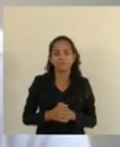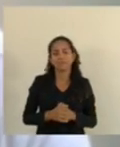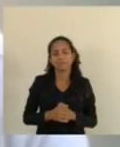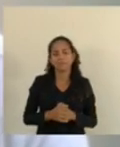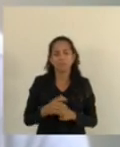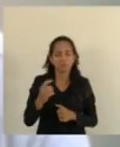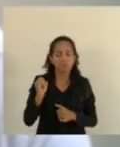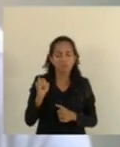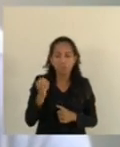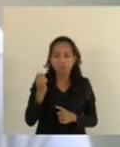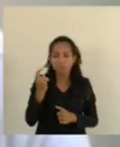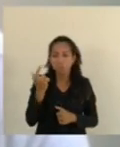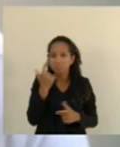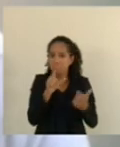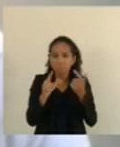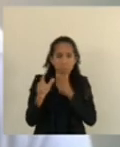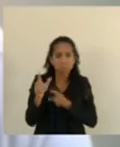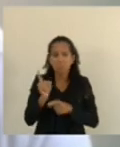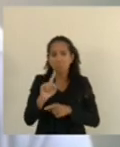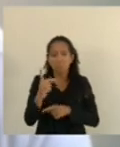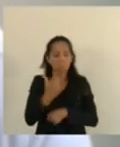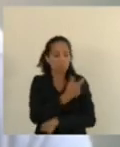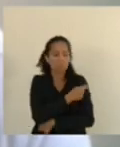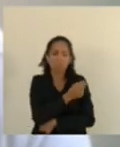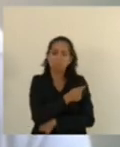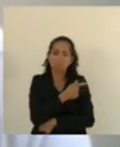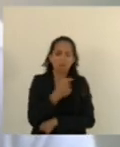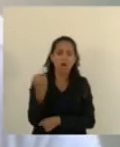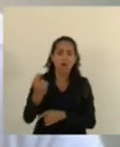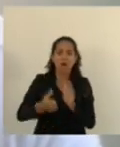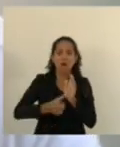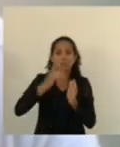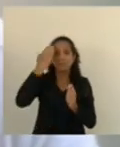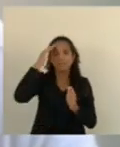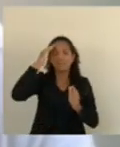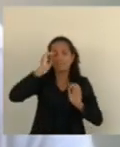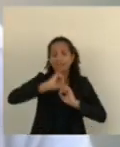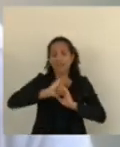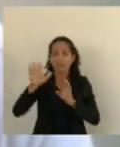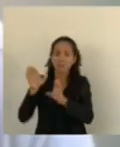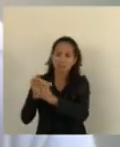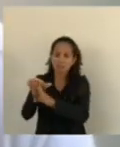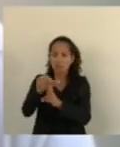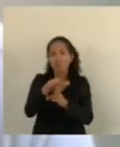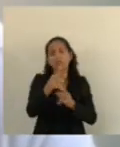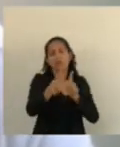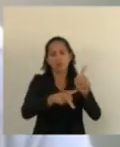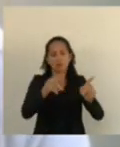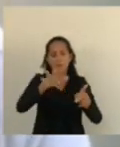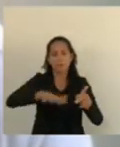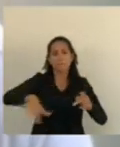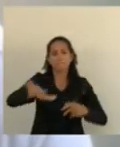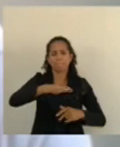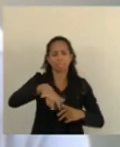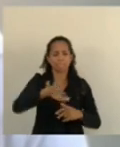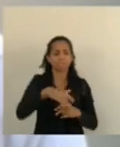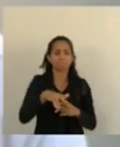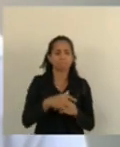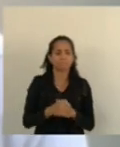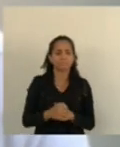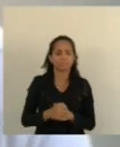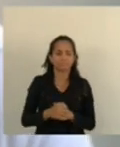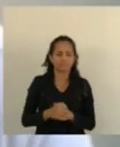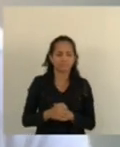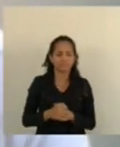avanços se nós não entendermos e orientarmos a nossa população. Nós somos líderes, deputados,